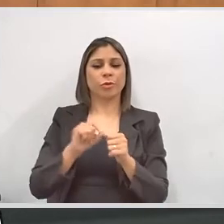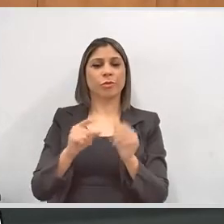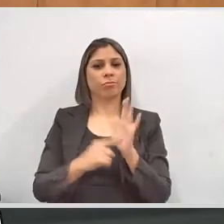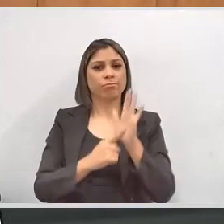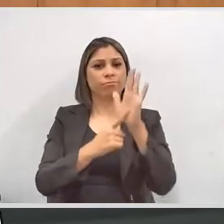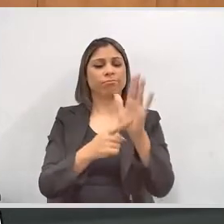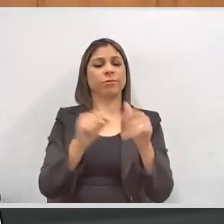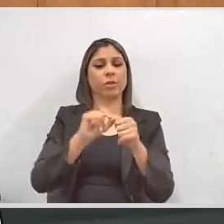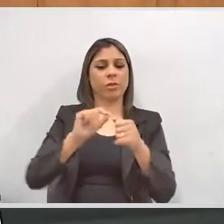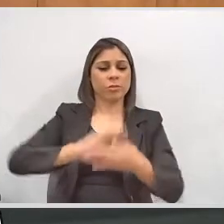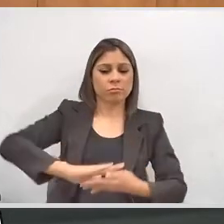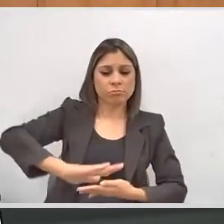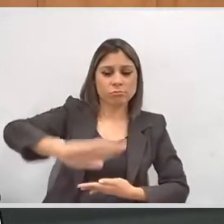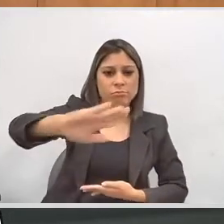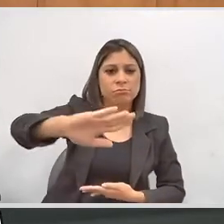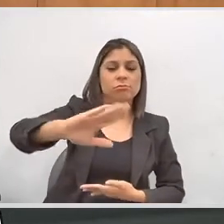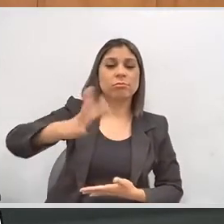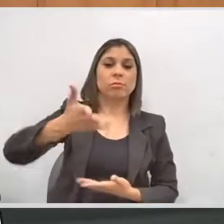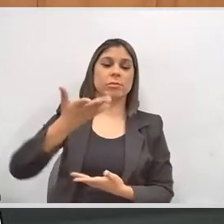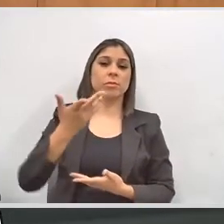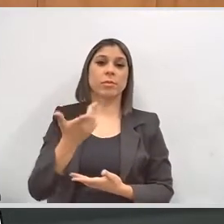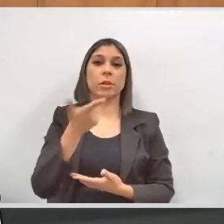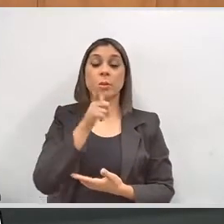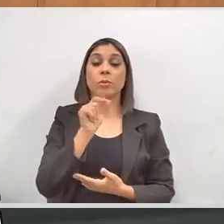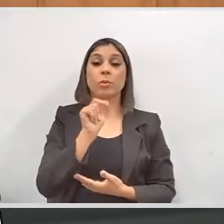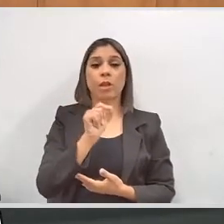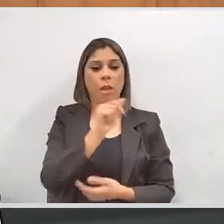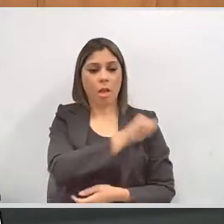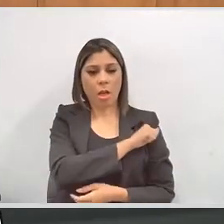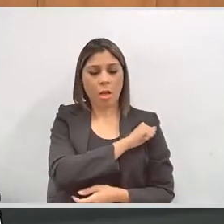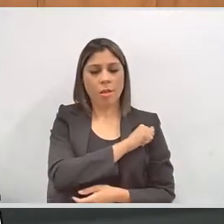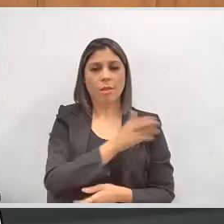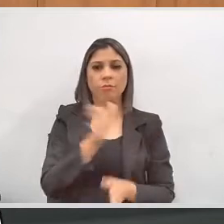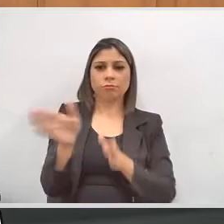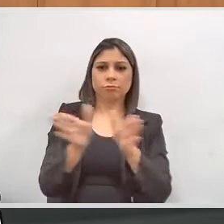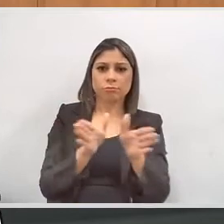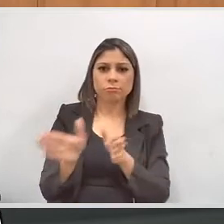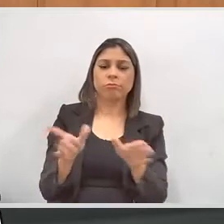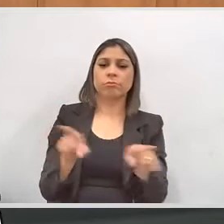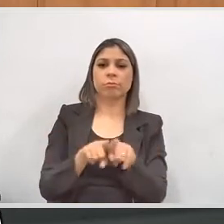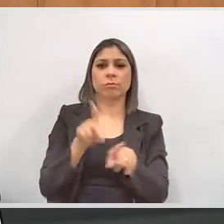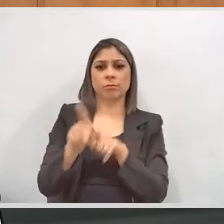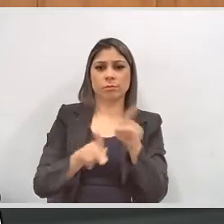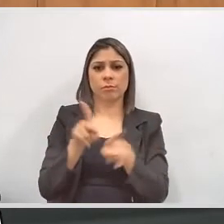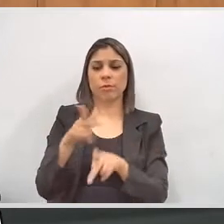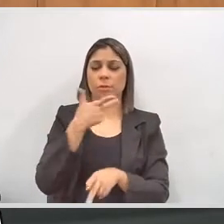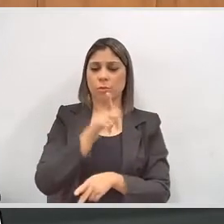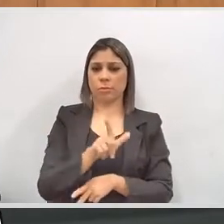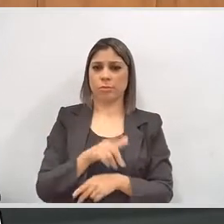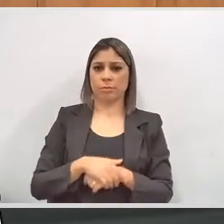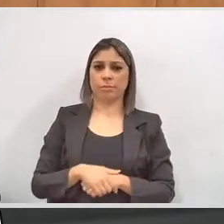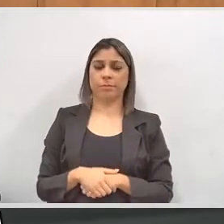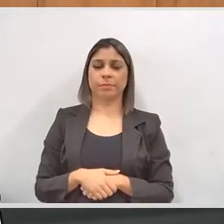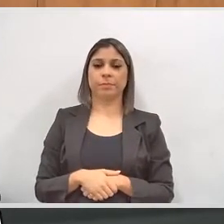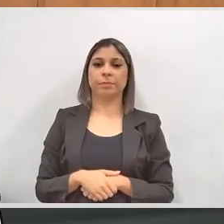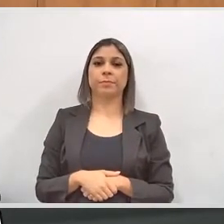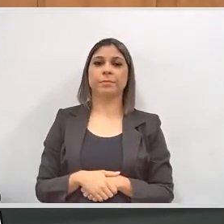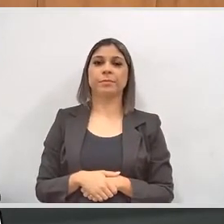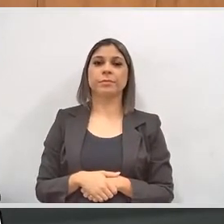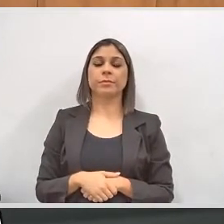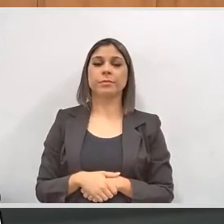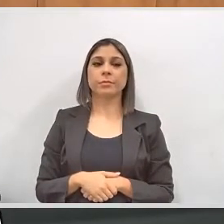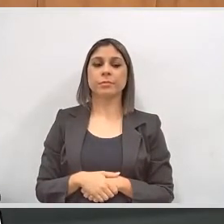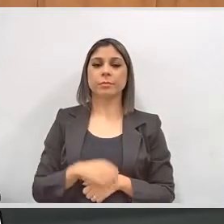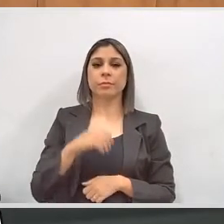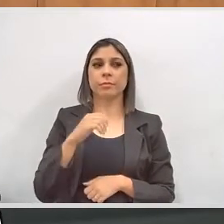elevatórias, criamos rampas, e tudo para fazer com que o aluno tenha acesso e a população também. Ótimo. O